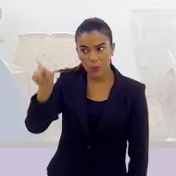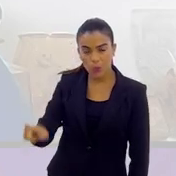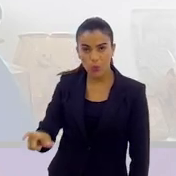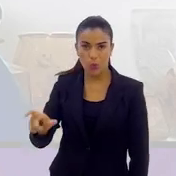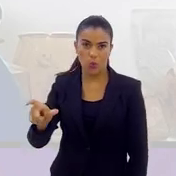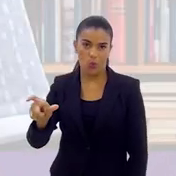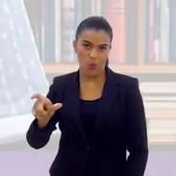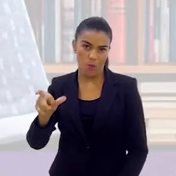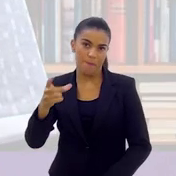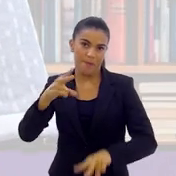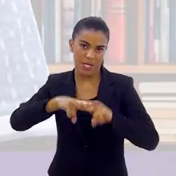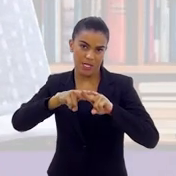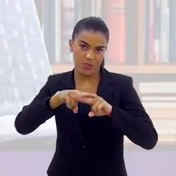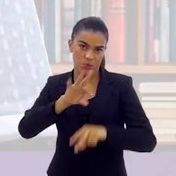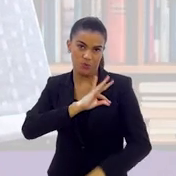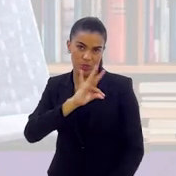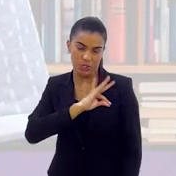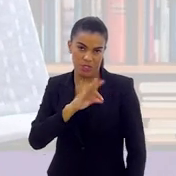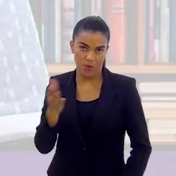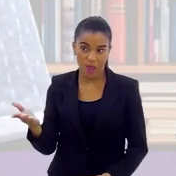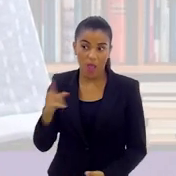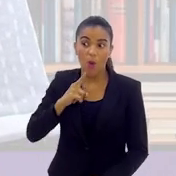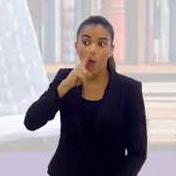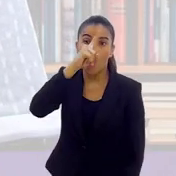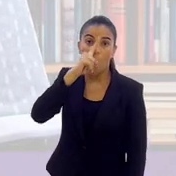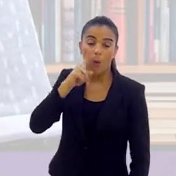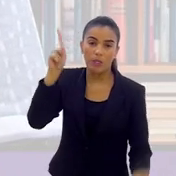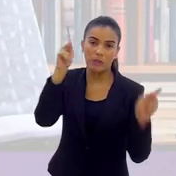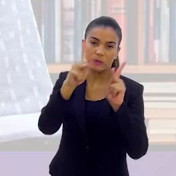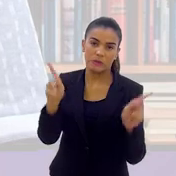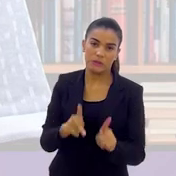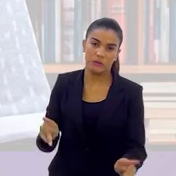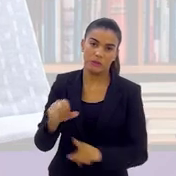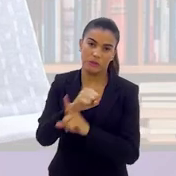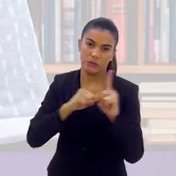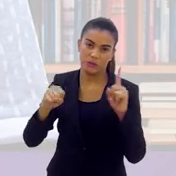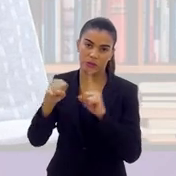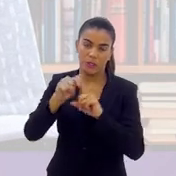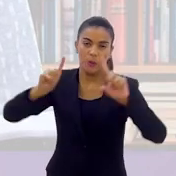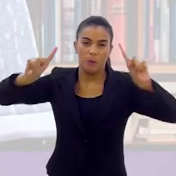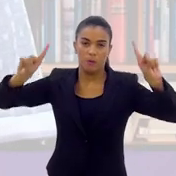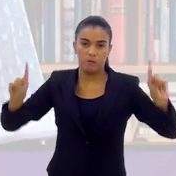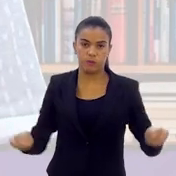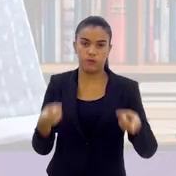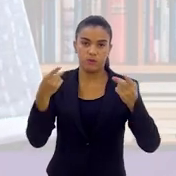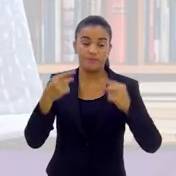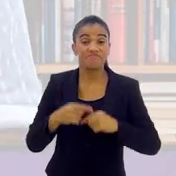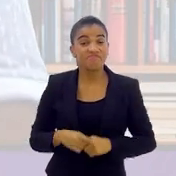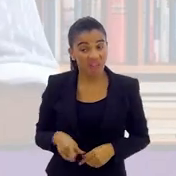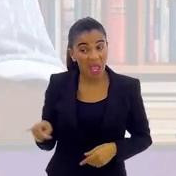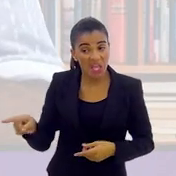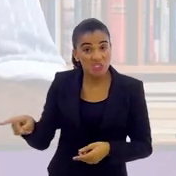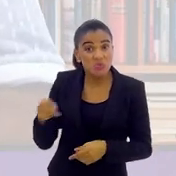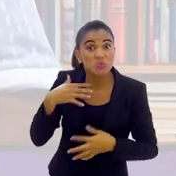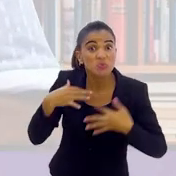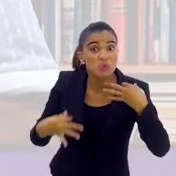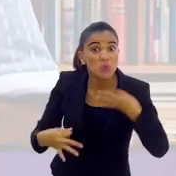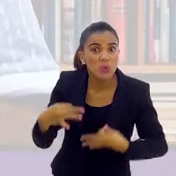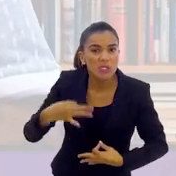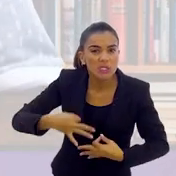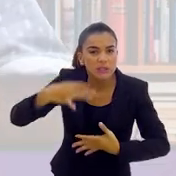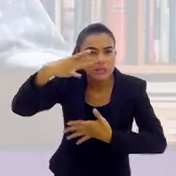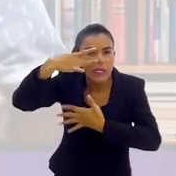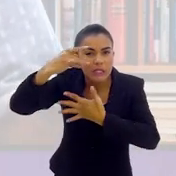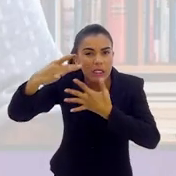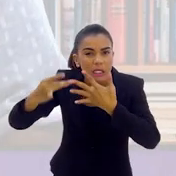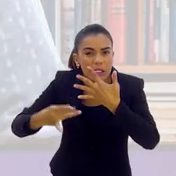do custodiado, demonstrando ser um risco à paz social. fecha aspas, é o que disse o juiz,